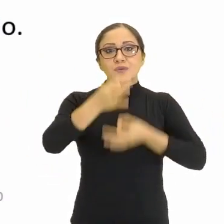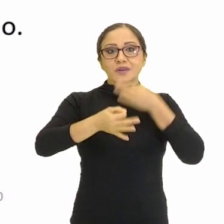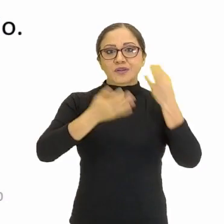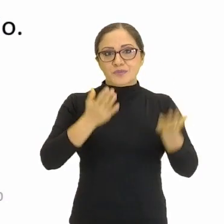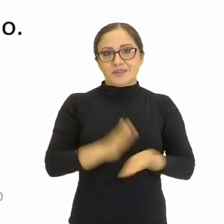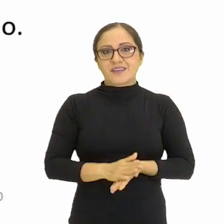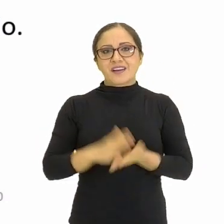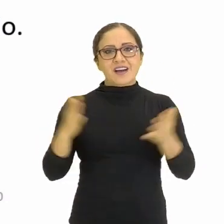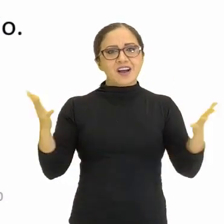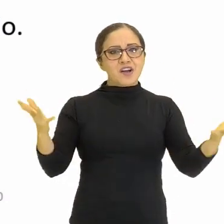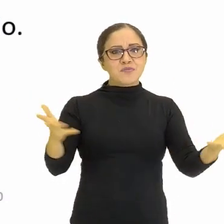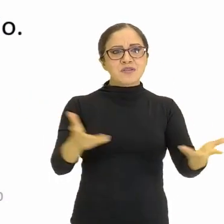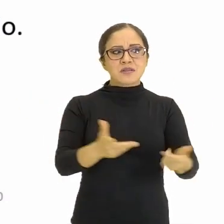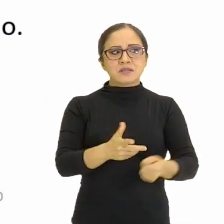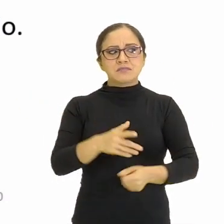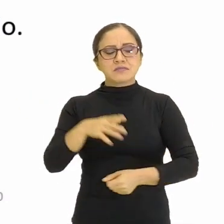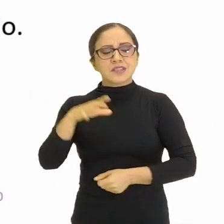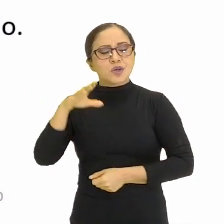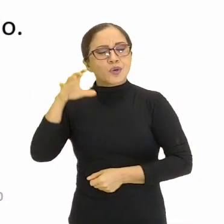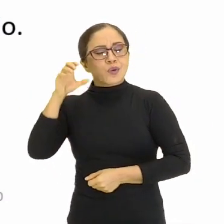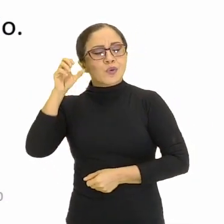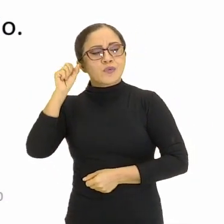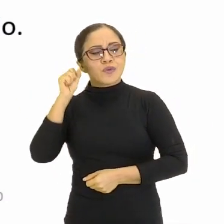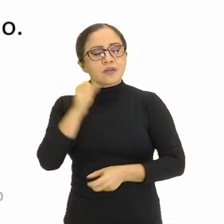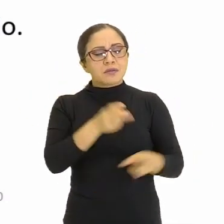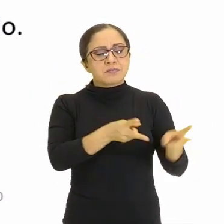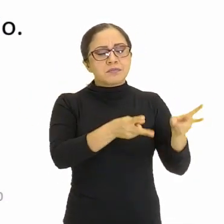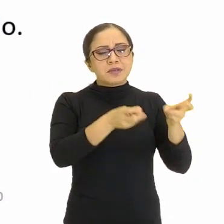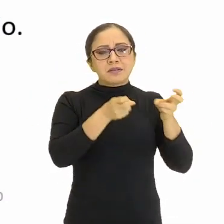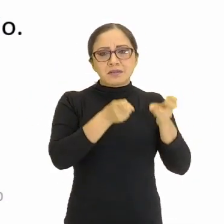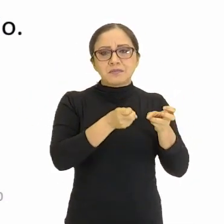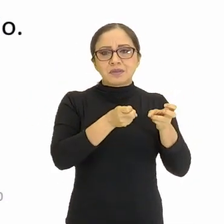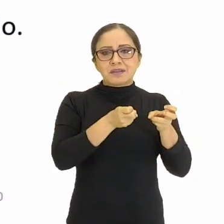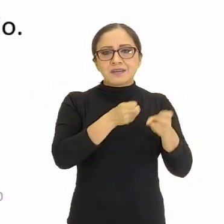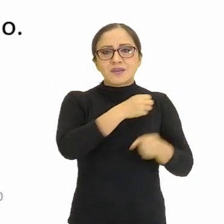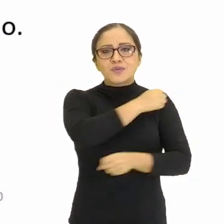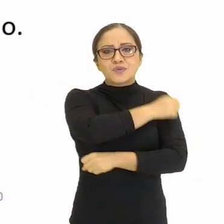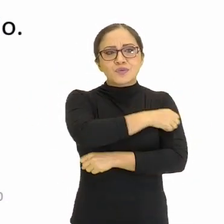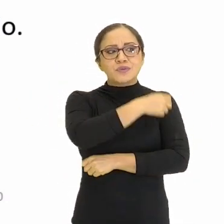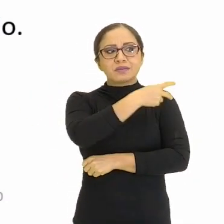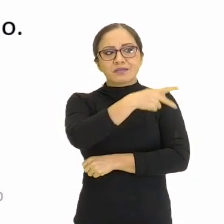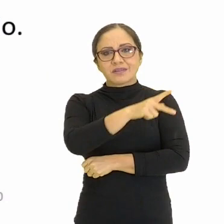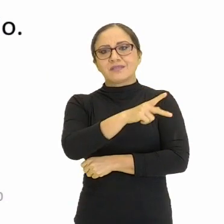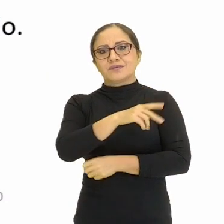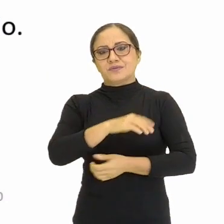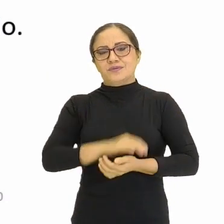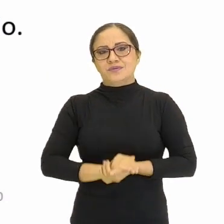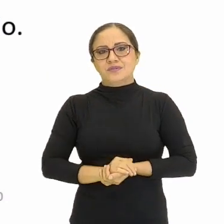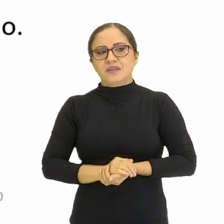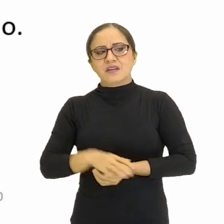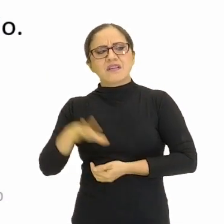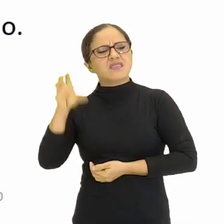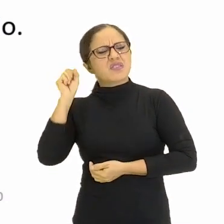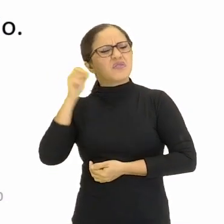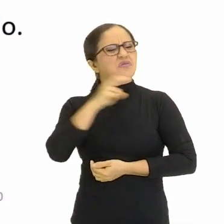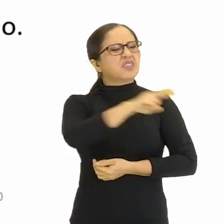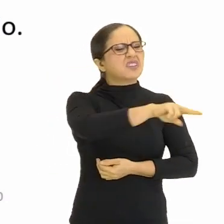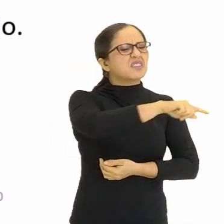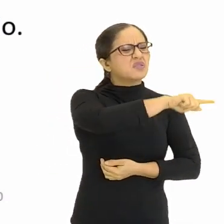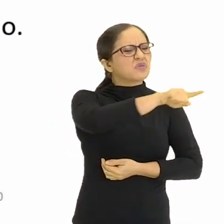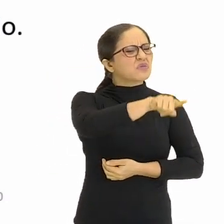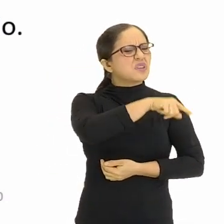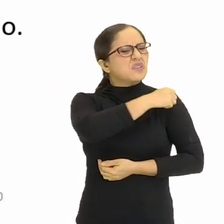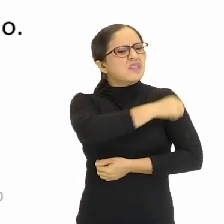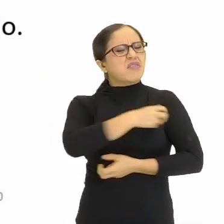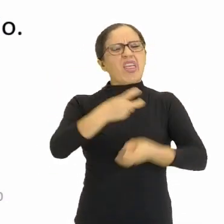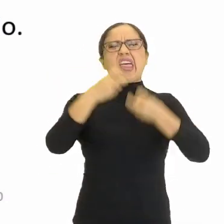A habilidade do professor é ouvir seus alunos. Ouvir é uma habilidade. E não é ouvir assim, ah, eu tô ouvindo, eles estão gritando, eles estão falando